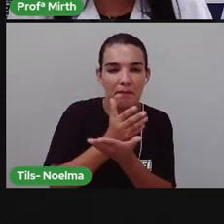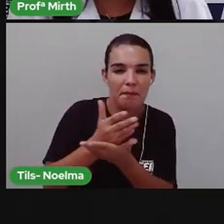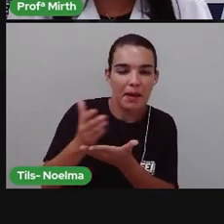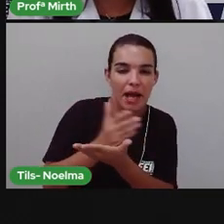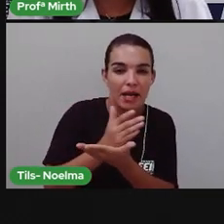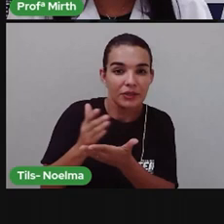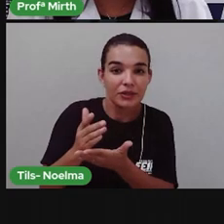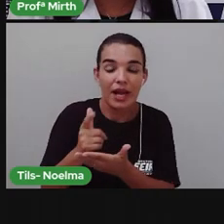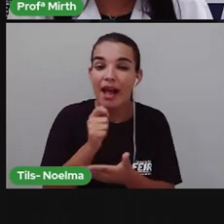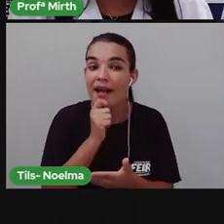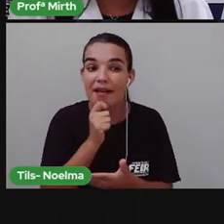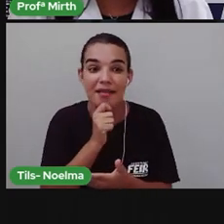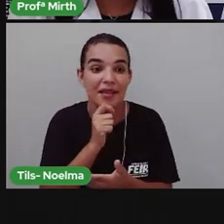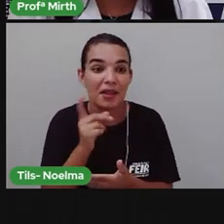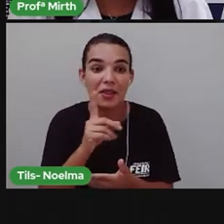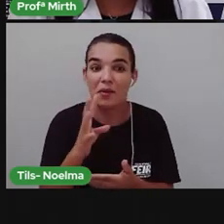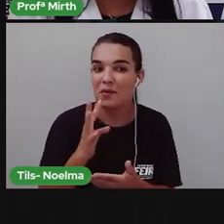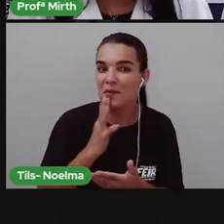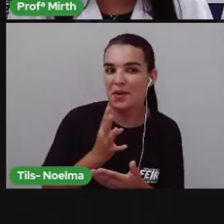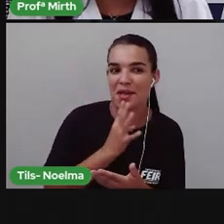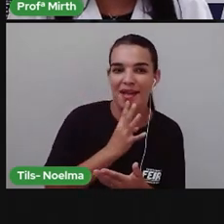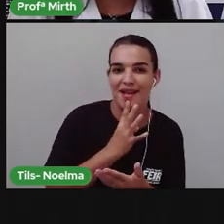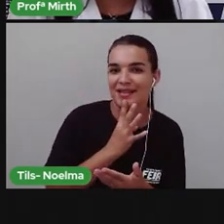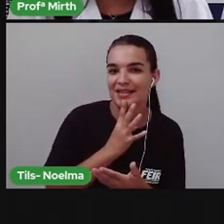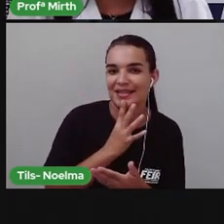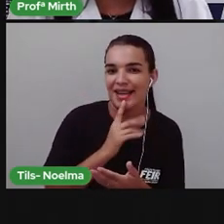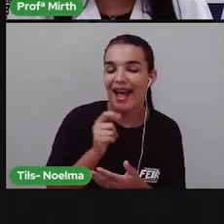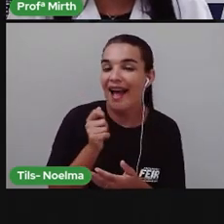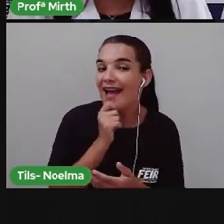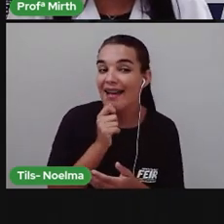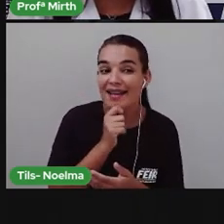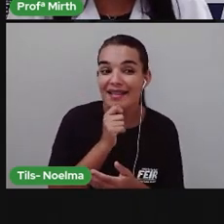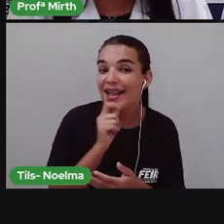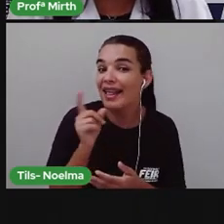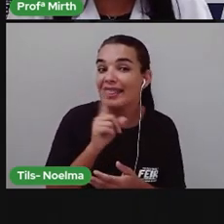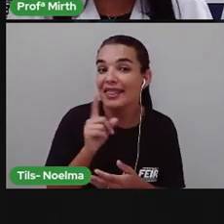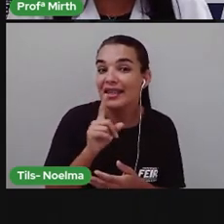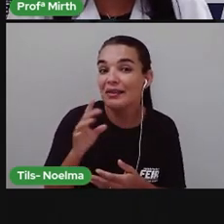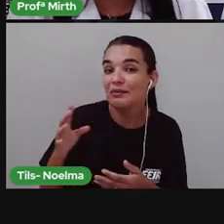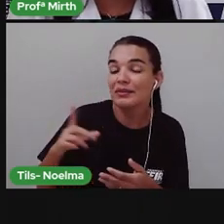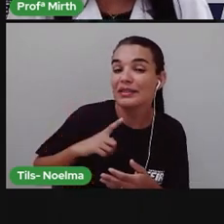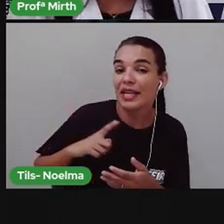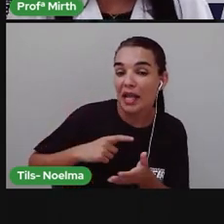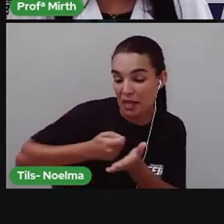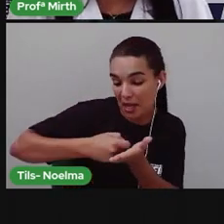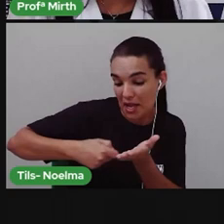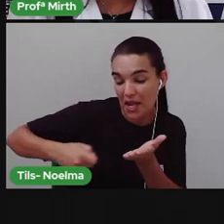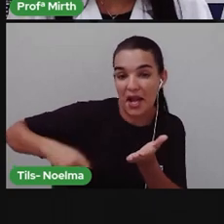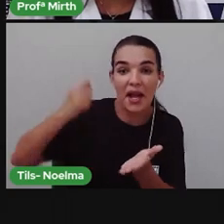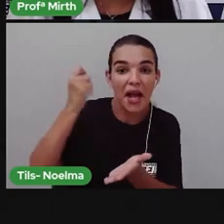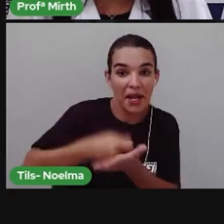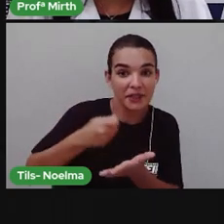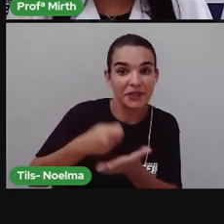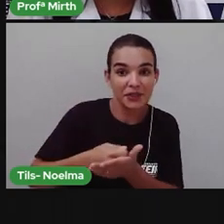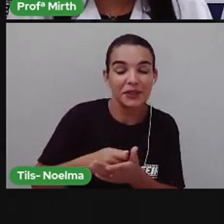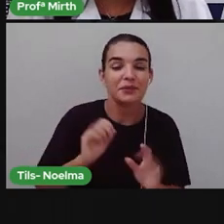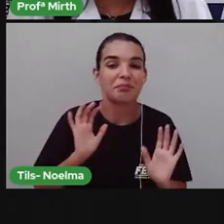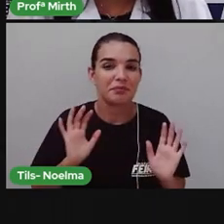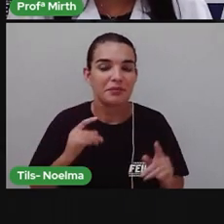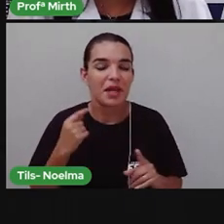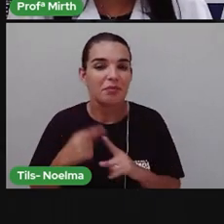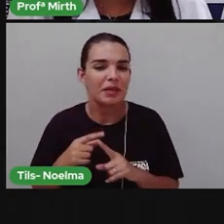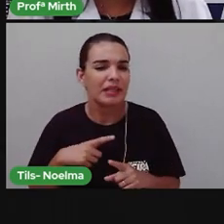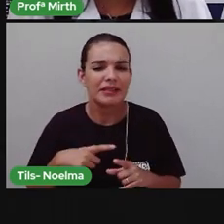foram catalogados Então nós estamos falando Em animais catalogados Que envolve aí Aves,